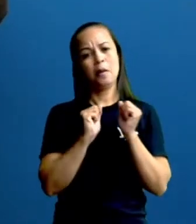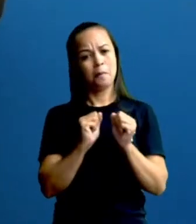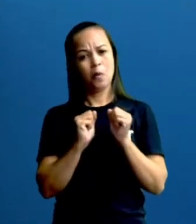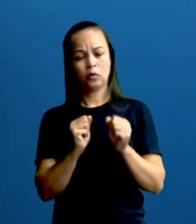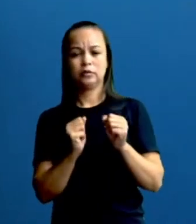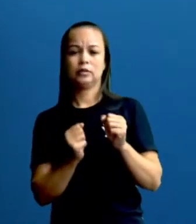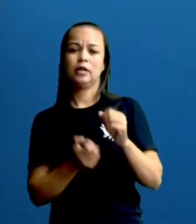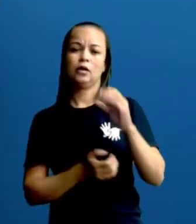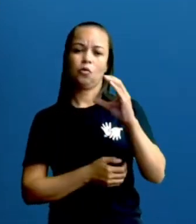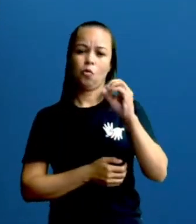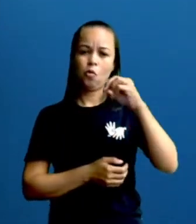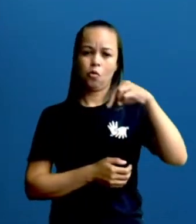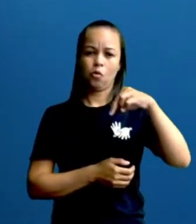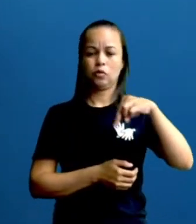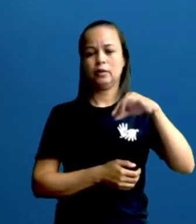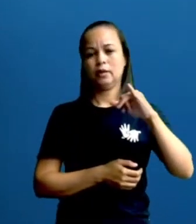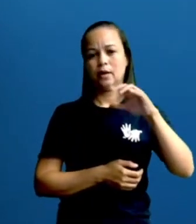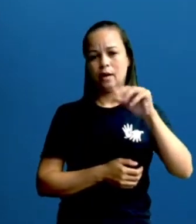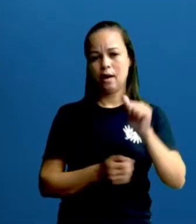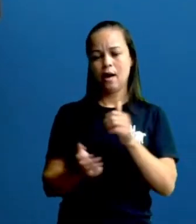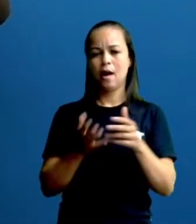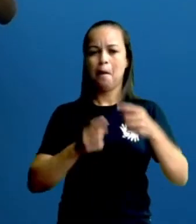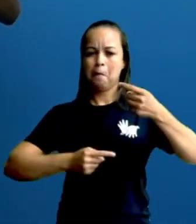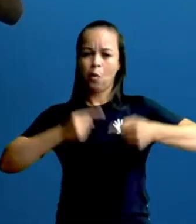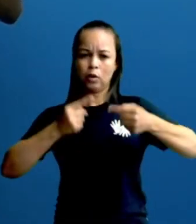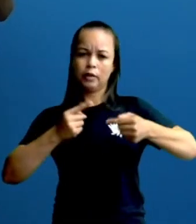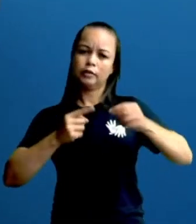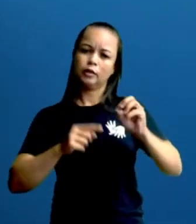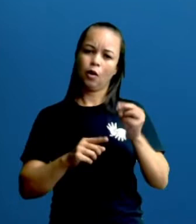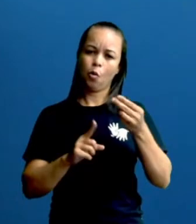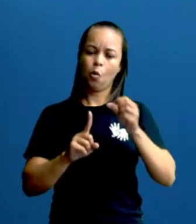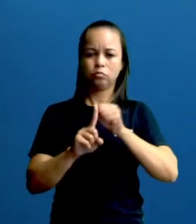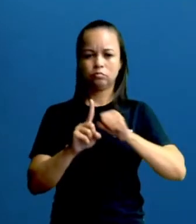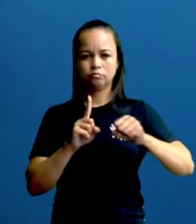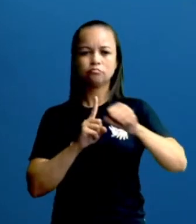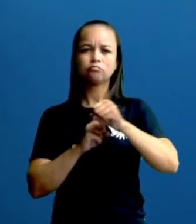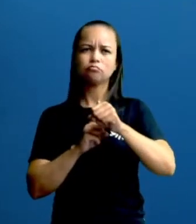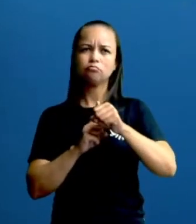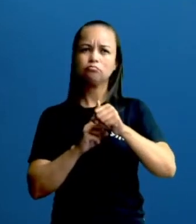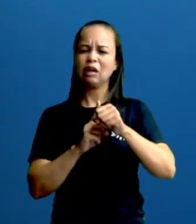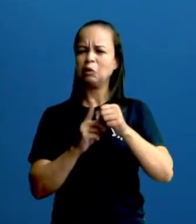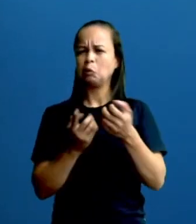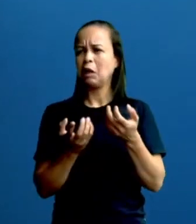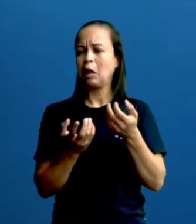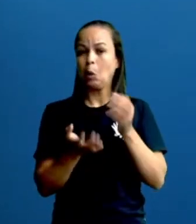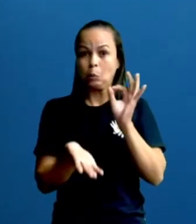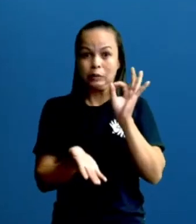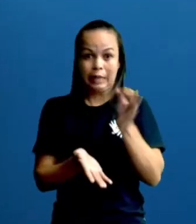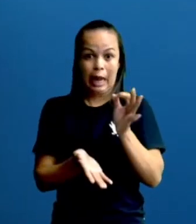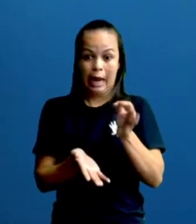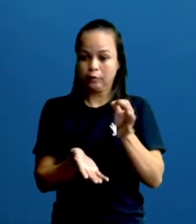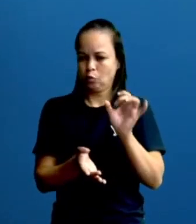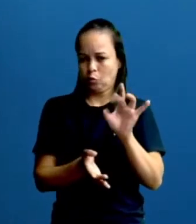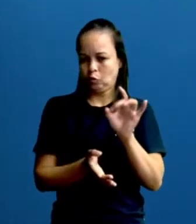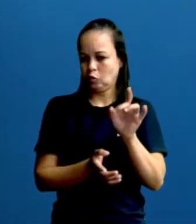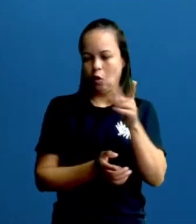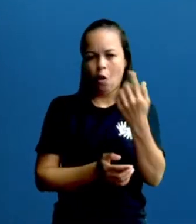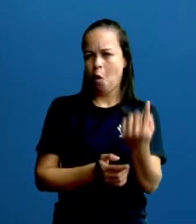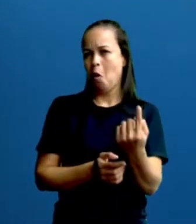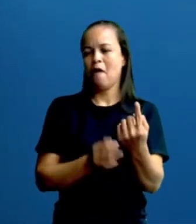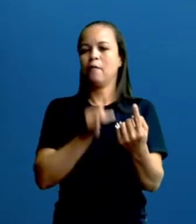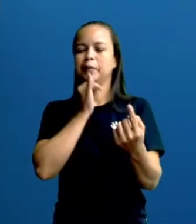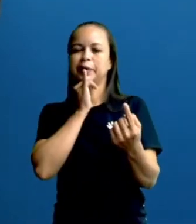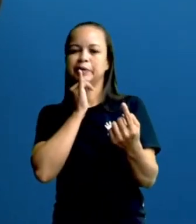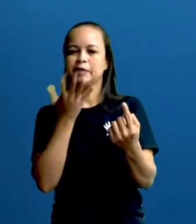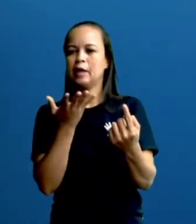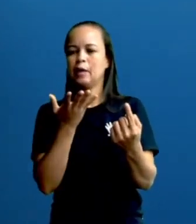cômica, política ou social. Então, não tem um padrão certo para dizer, não, ela só vai falar